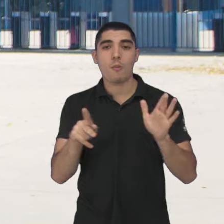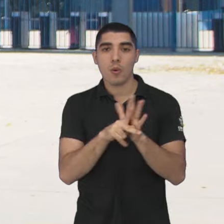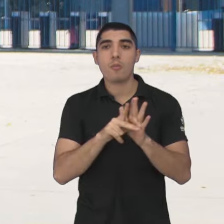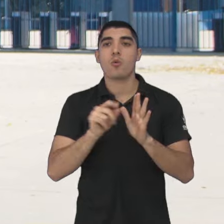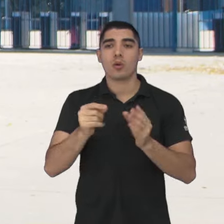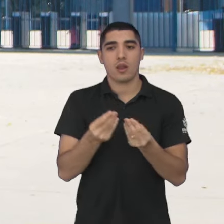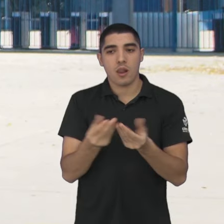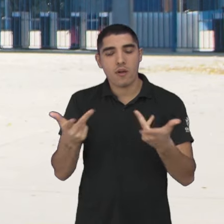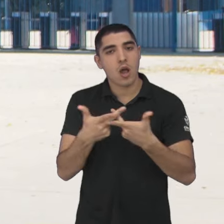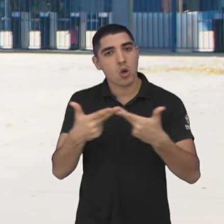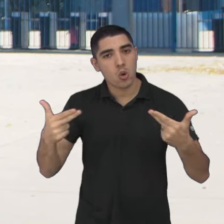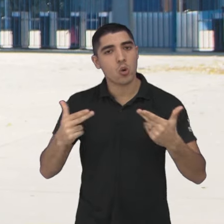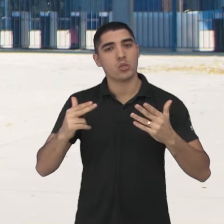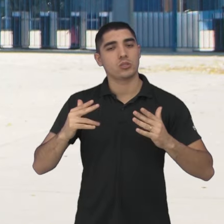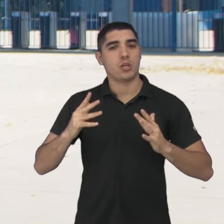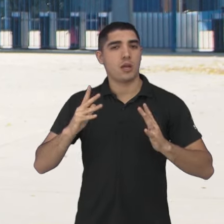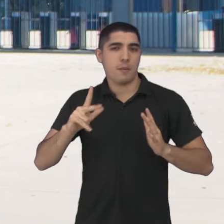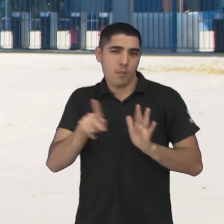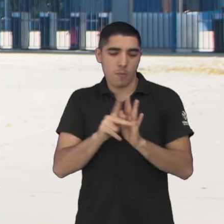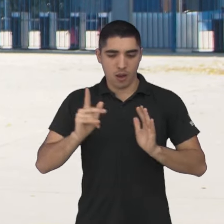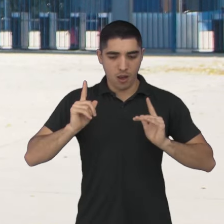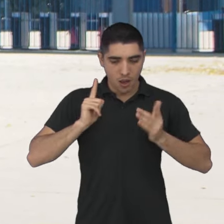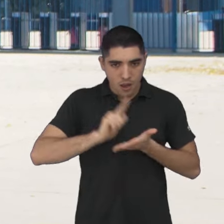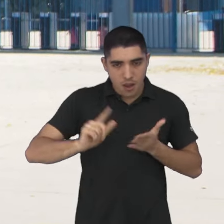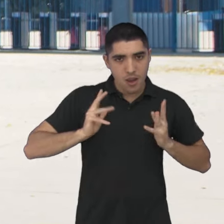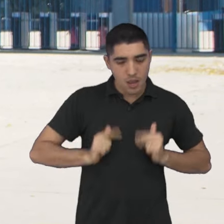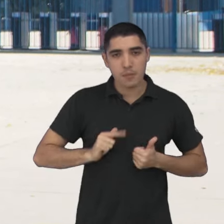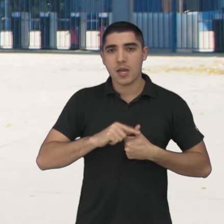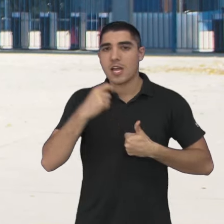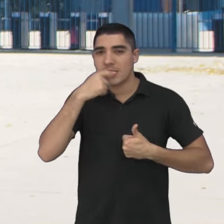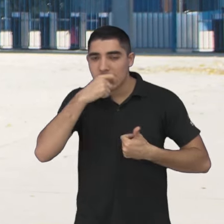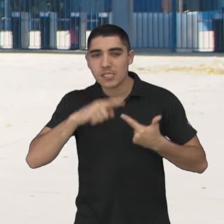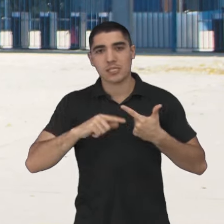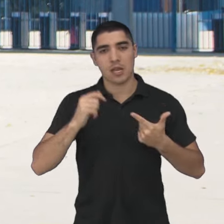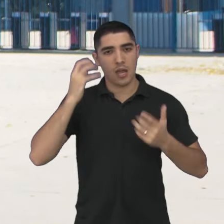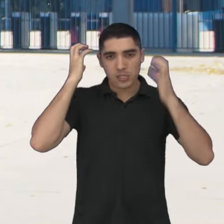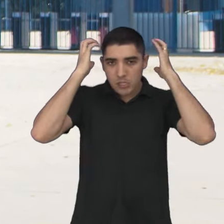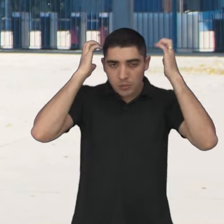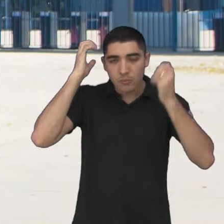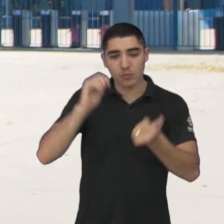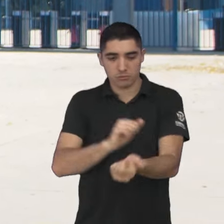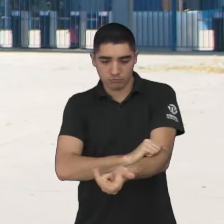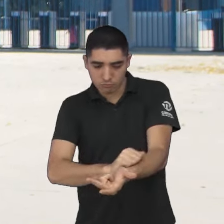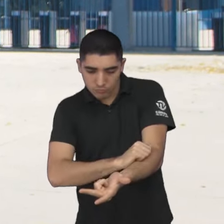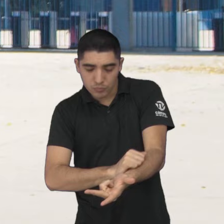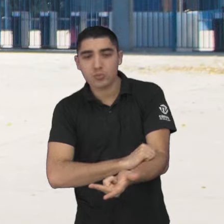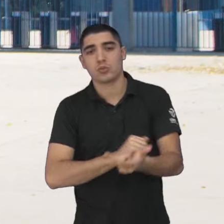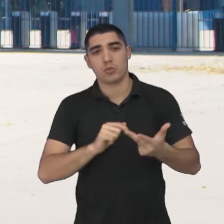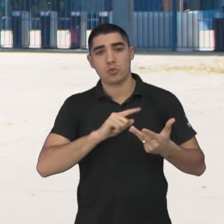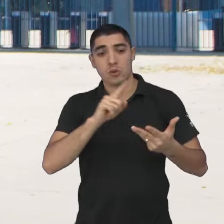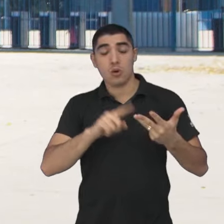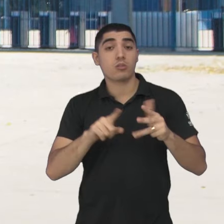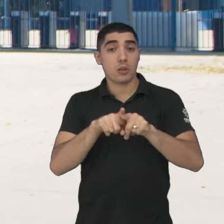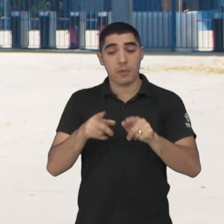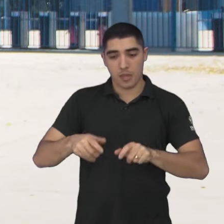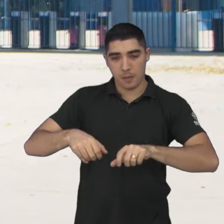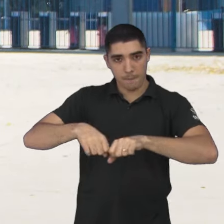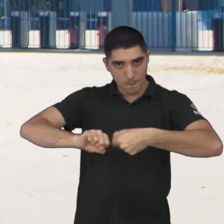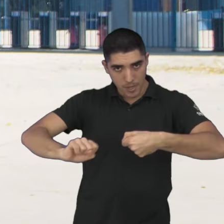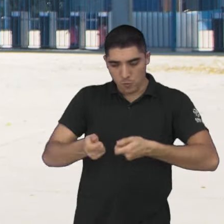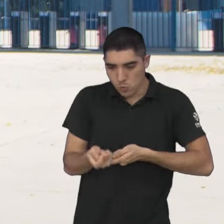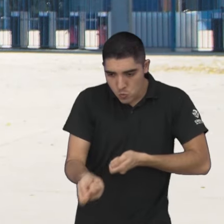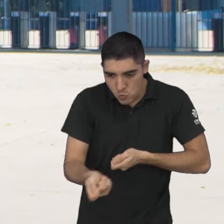pessoal, como creme dental, sabonete, shampoo ou produtos de limpeza, como pano de chão,